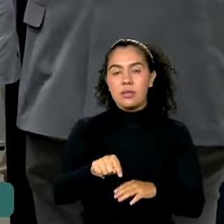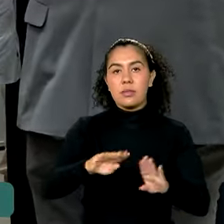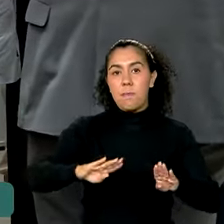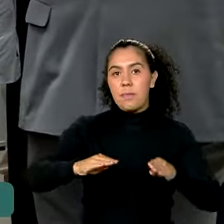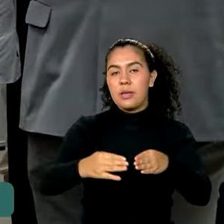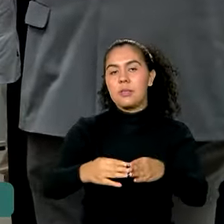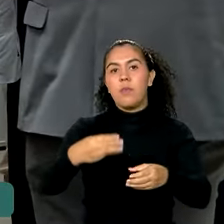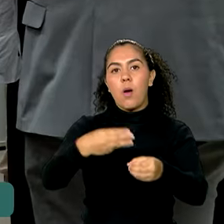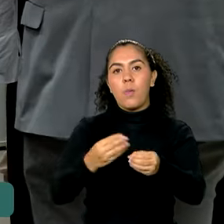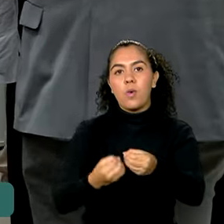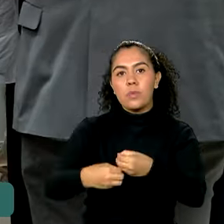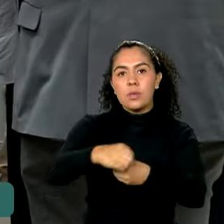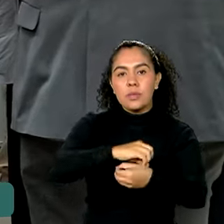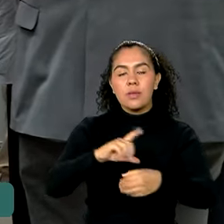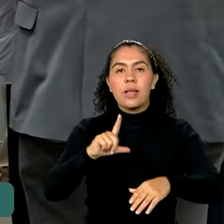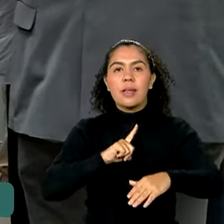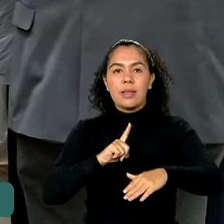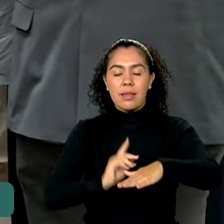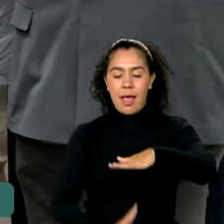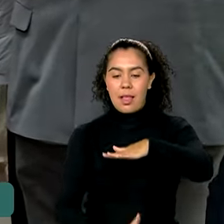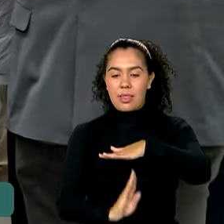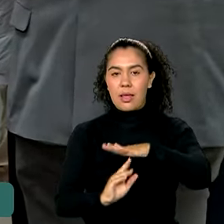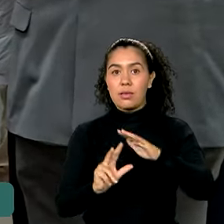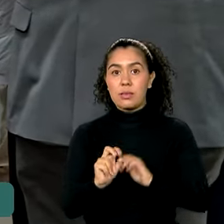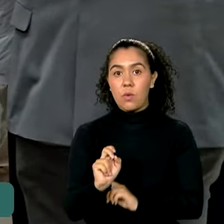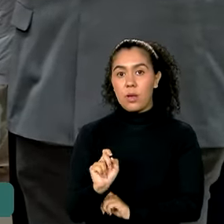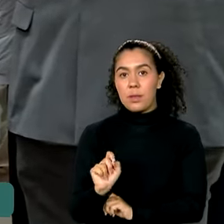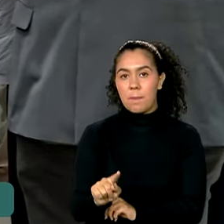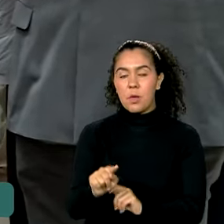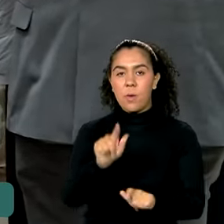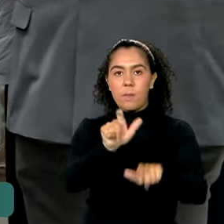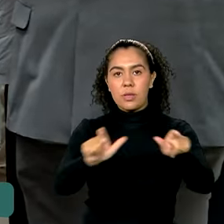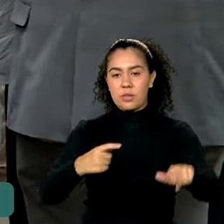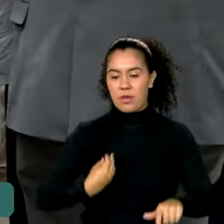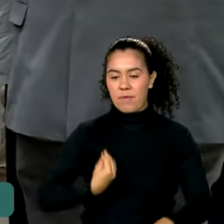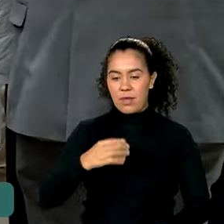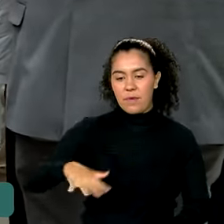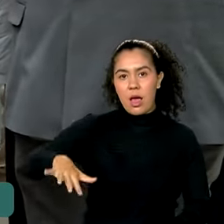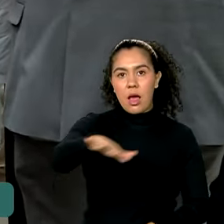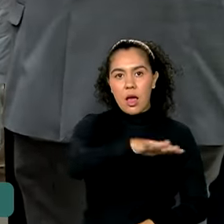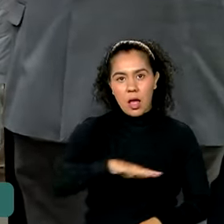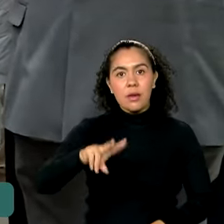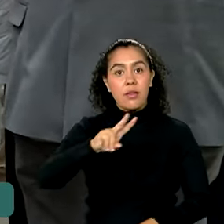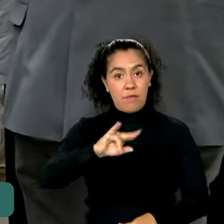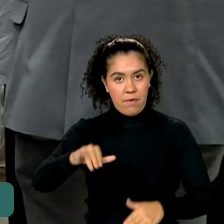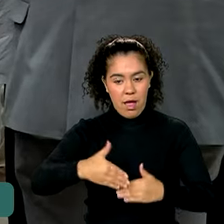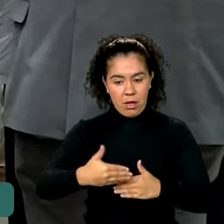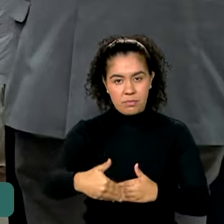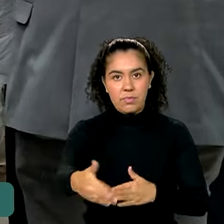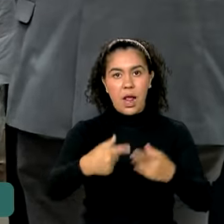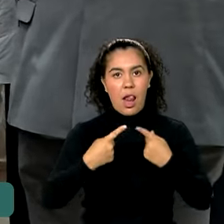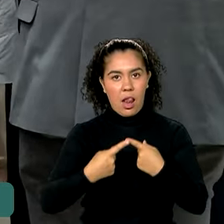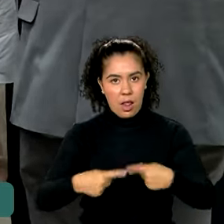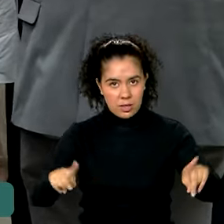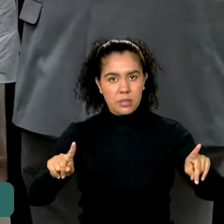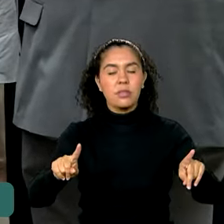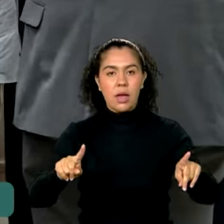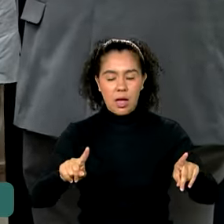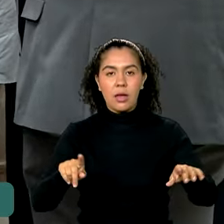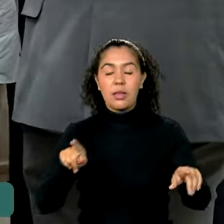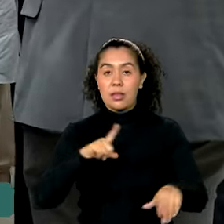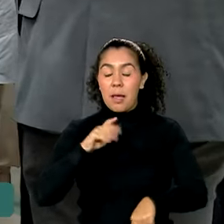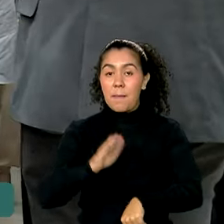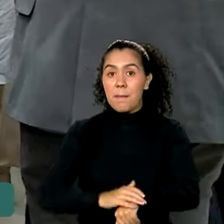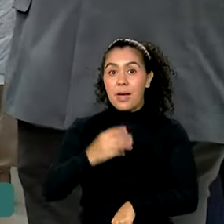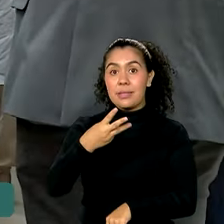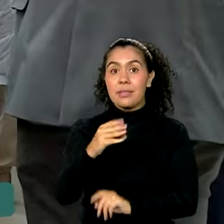municípios abaixo de 50 mil habitantes que deve estar sendo lançado nas próximas semanas com isso a gente avança em mais de 30